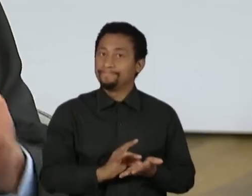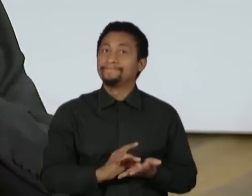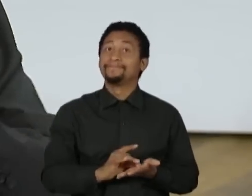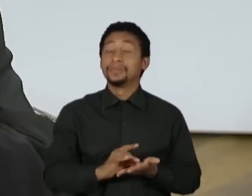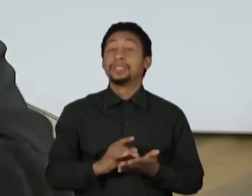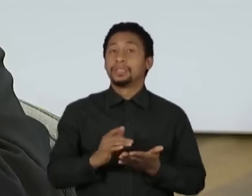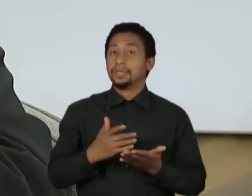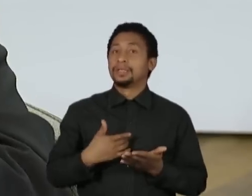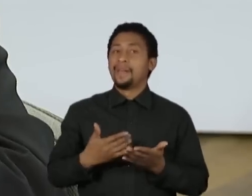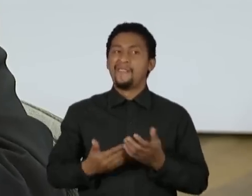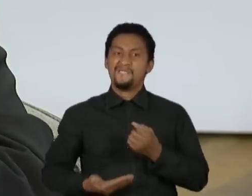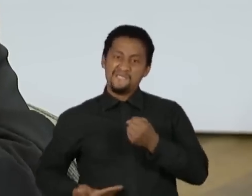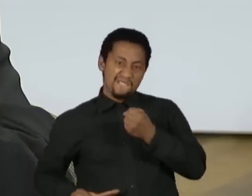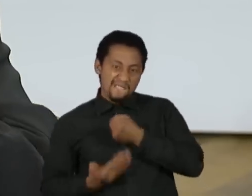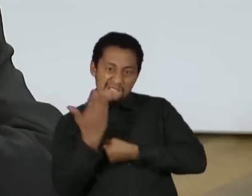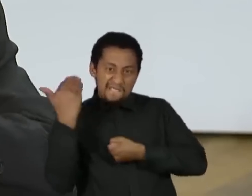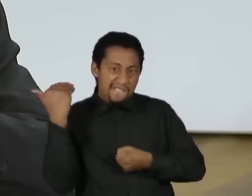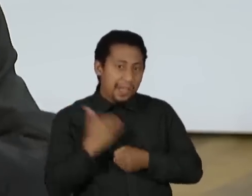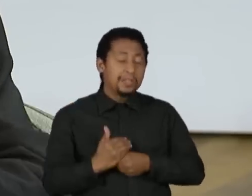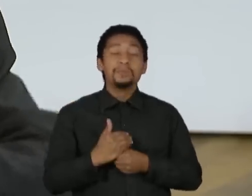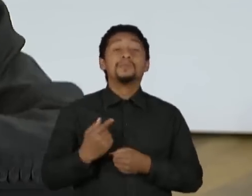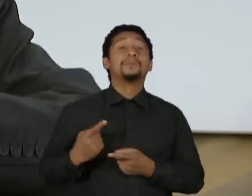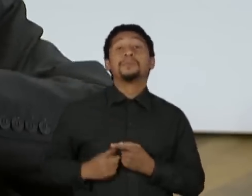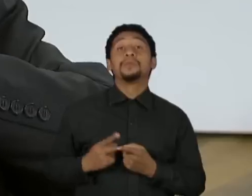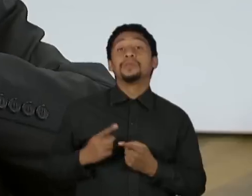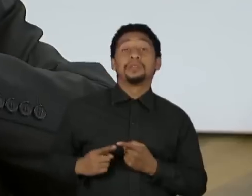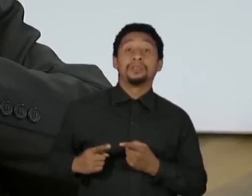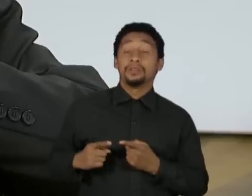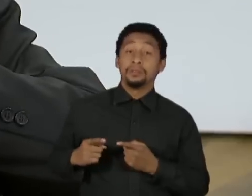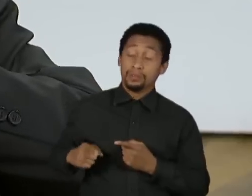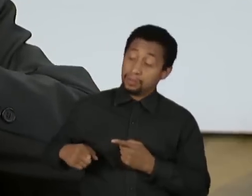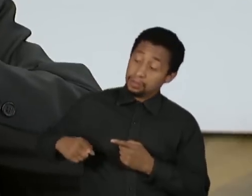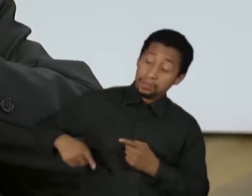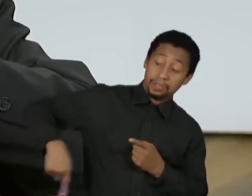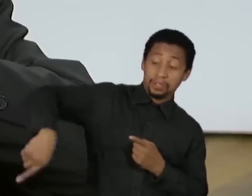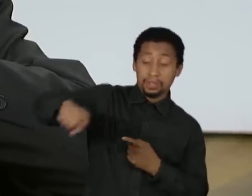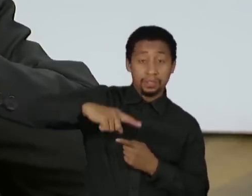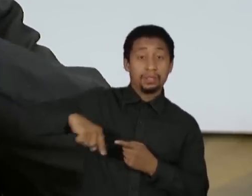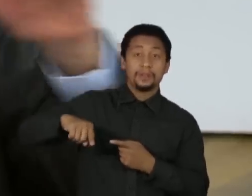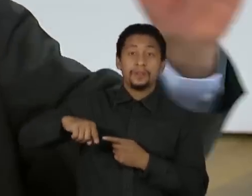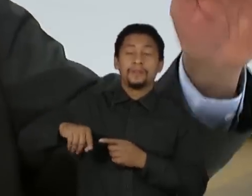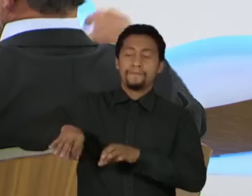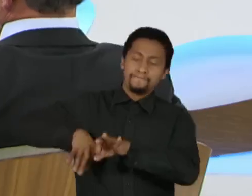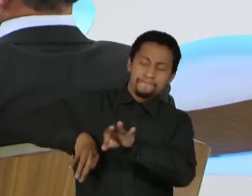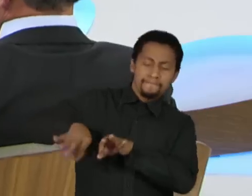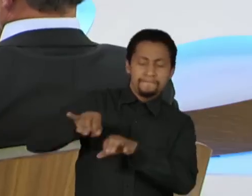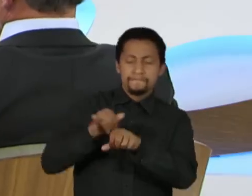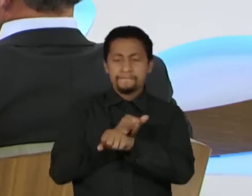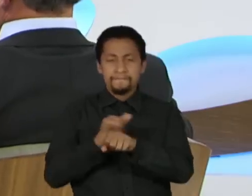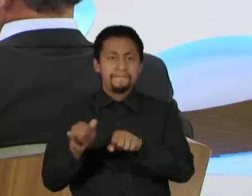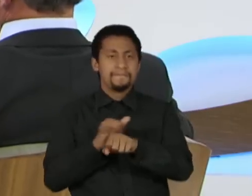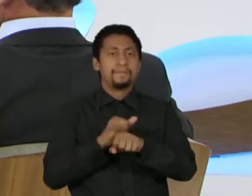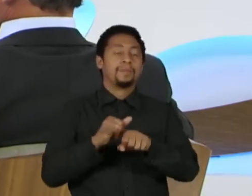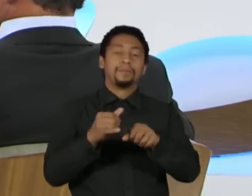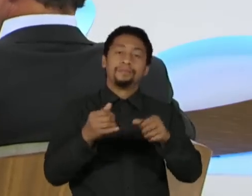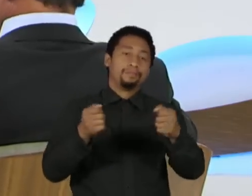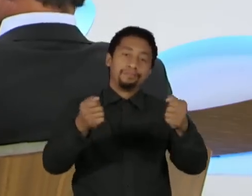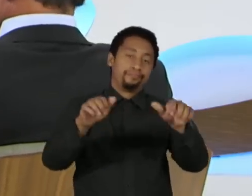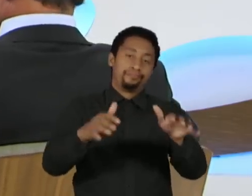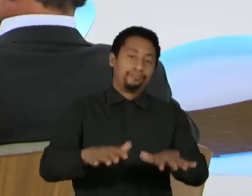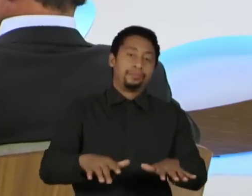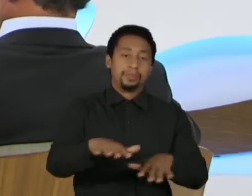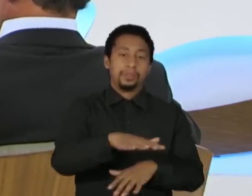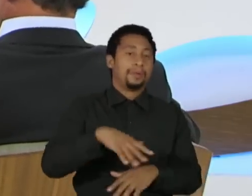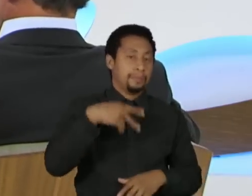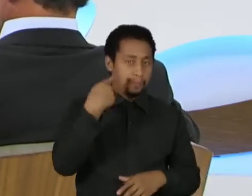desse fascismo vem disto, vem desse modelo que levou a uma sucata do sistema político. Bolsonaro